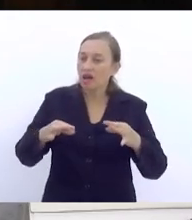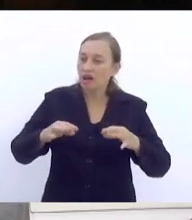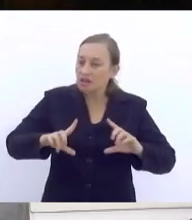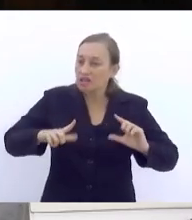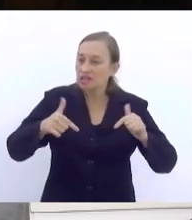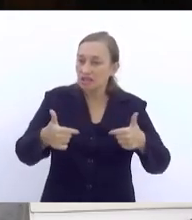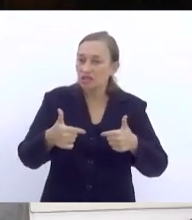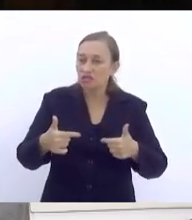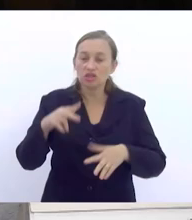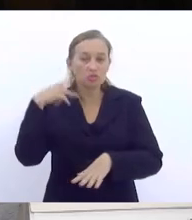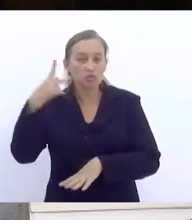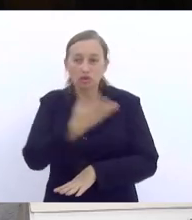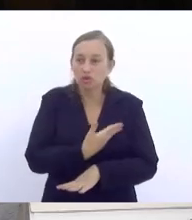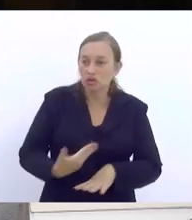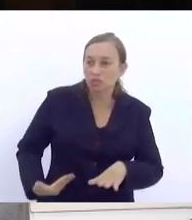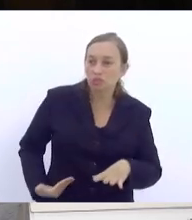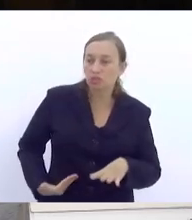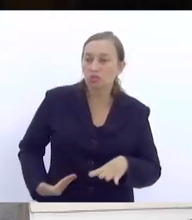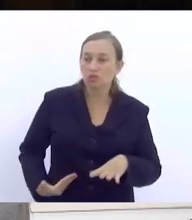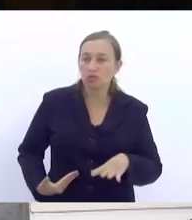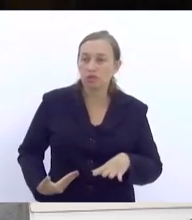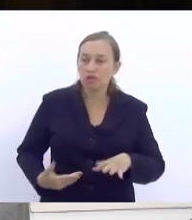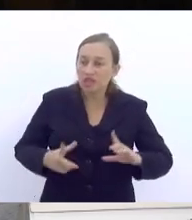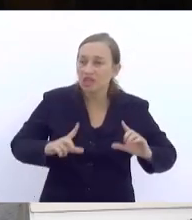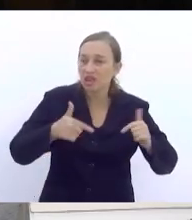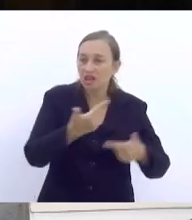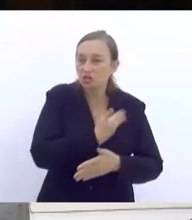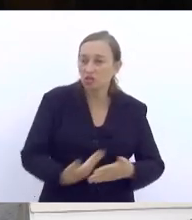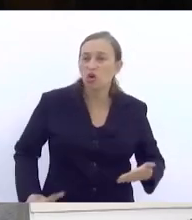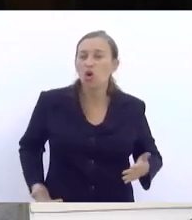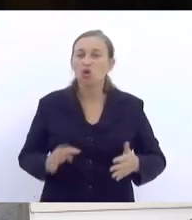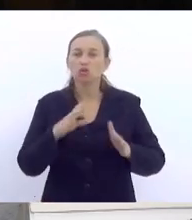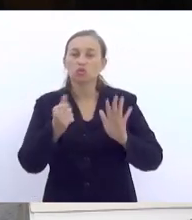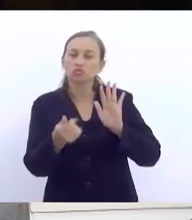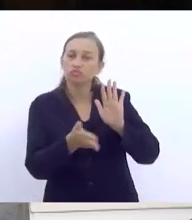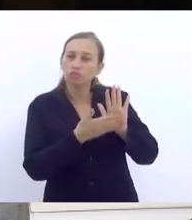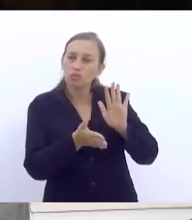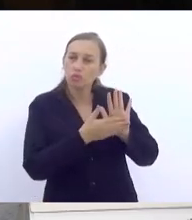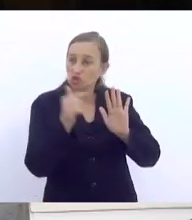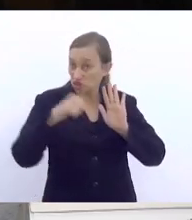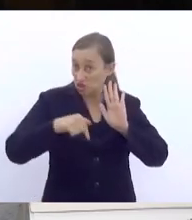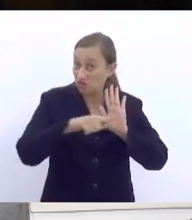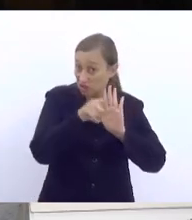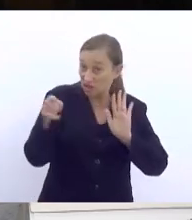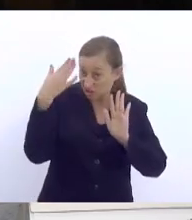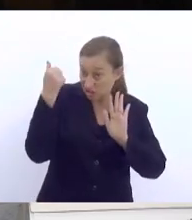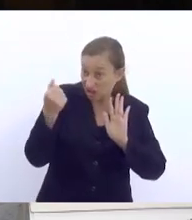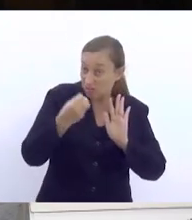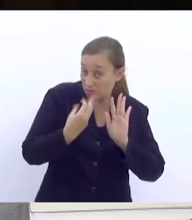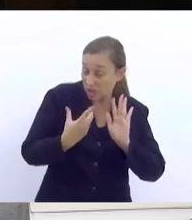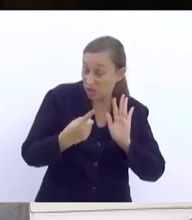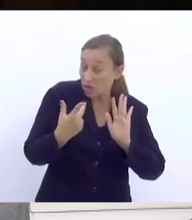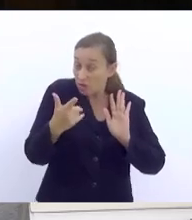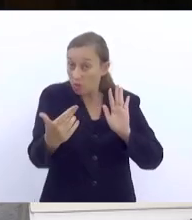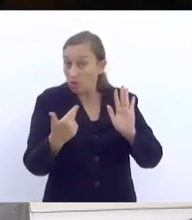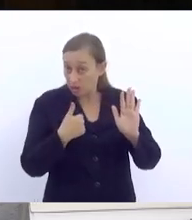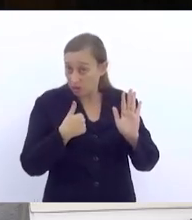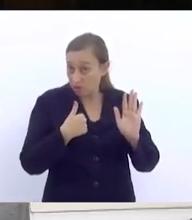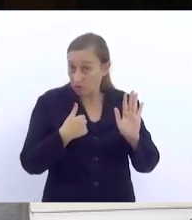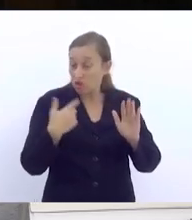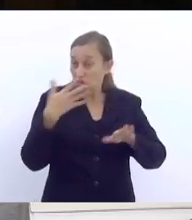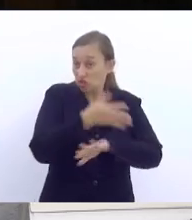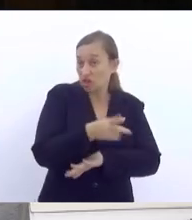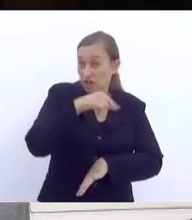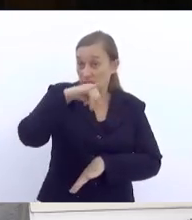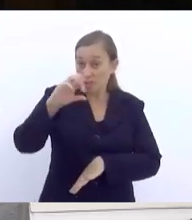pública que perpasse o governo. Porque tudo que está sendo proposto aqui, vocês sabem, assim bem como eu, quando chegar em